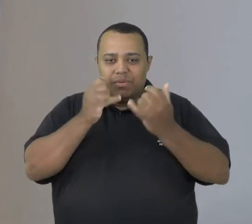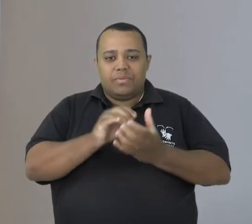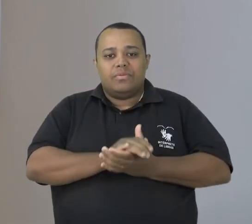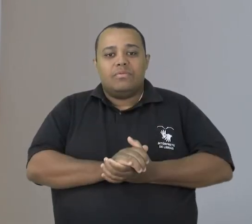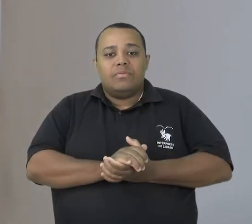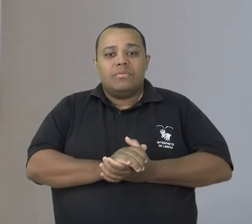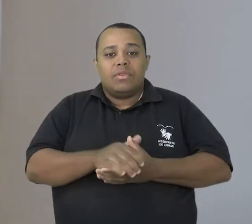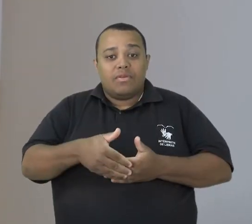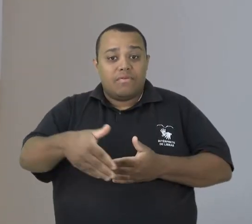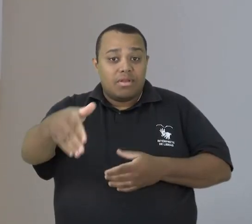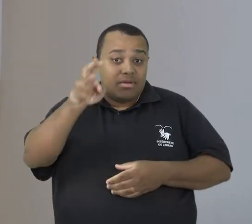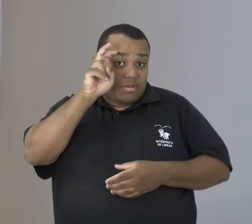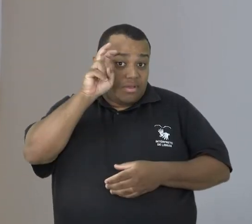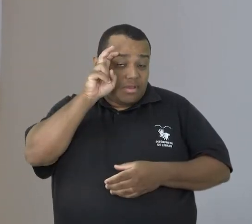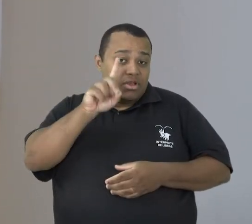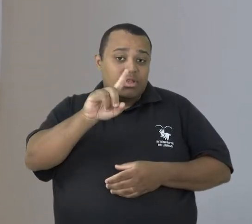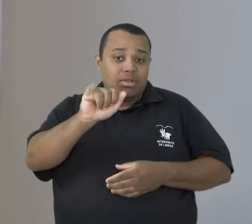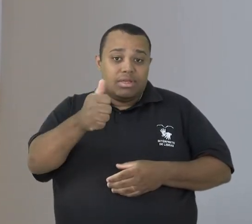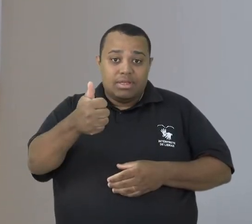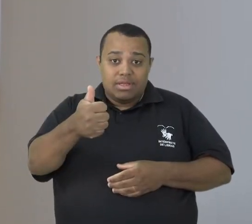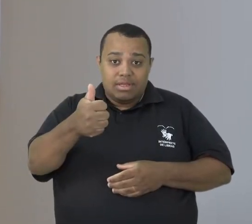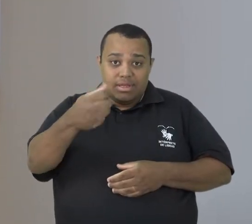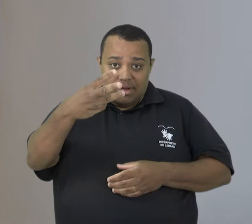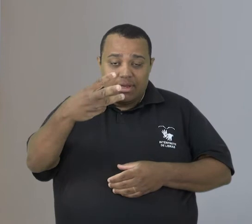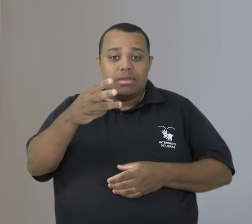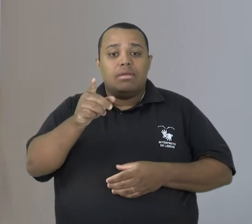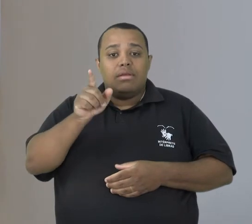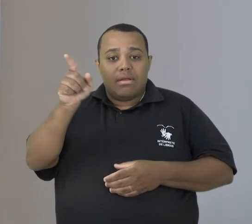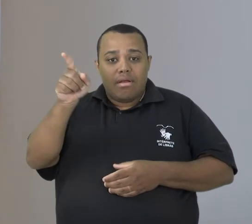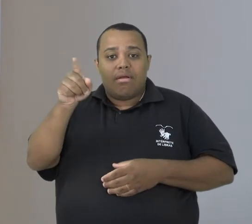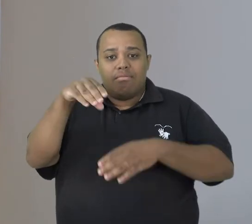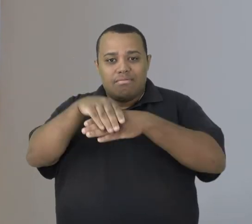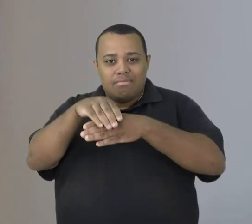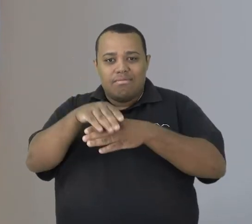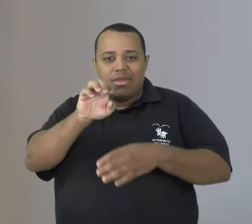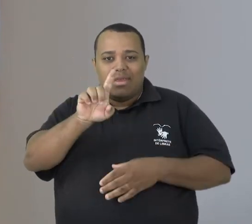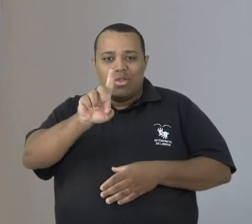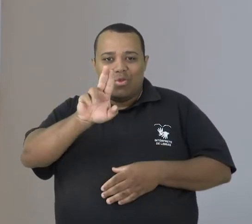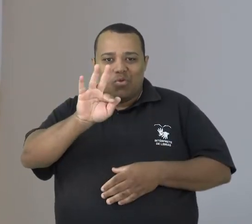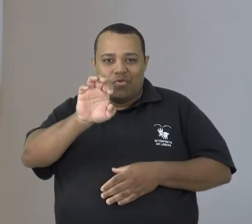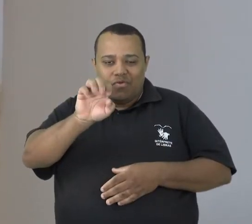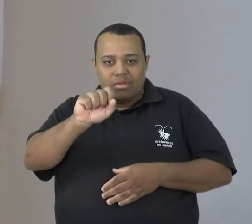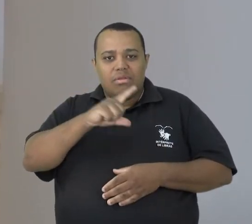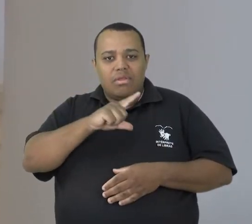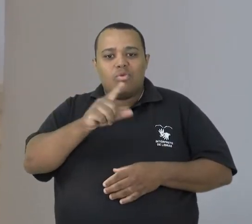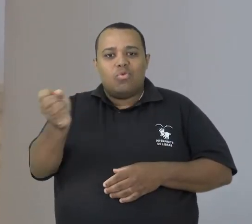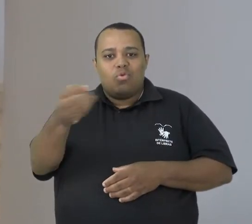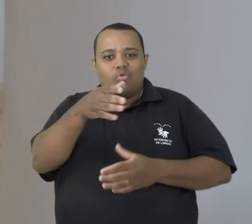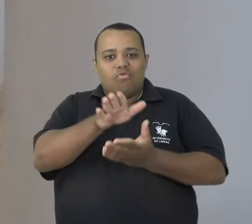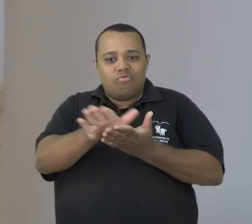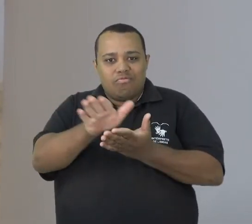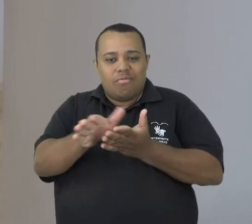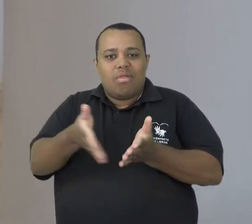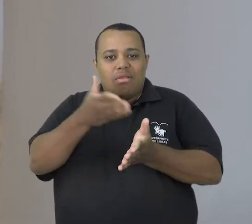Na quinta-feira, dia 13, a Edufis lança o livro O Nó e o Ninho, Estudos sobre a Família Escrava em Vitória, Espírito Santo,